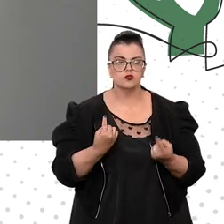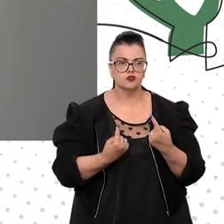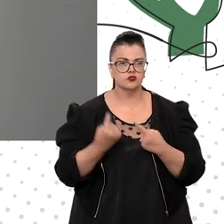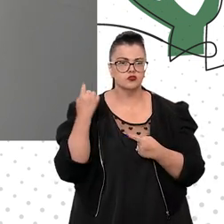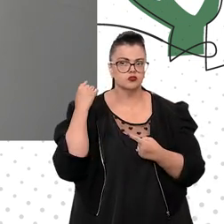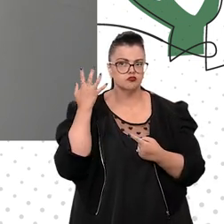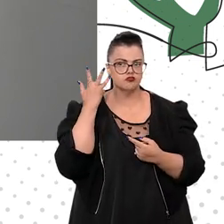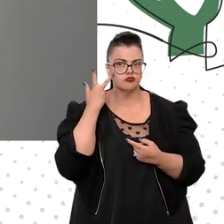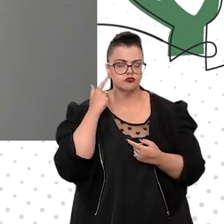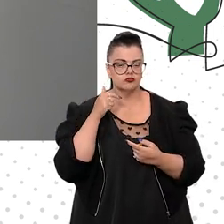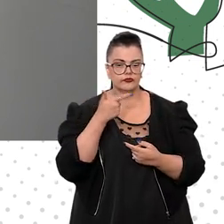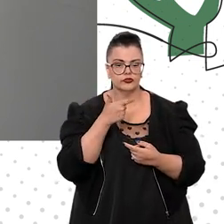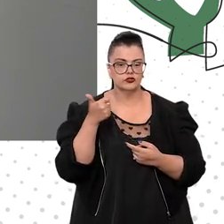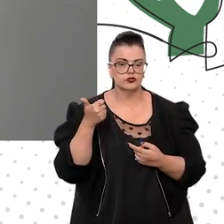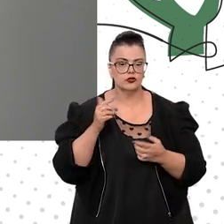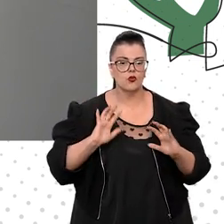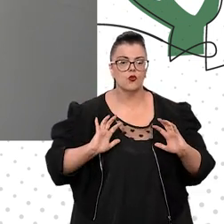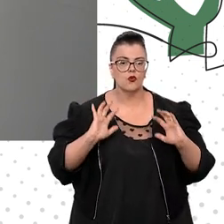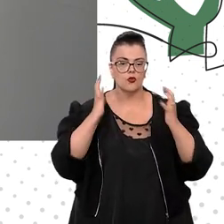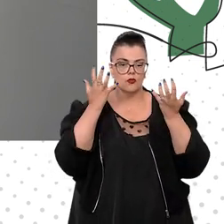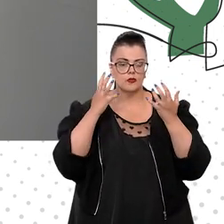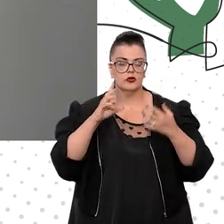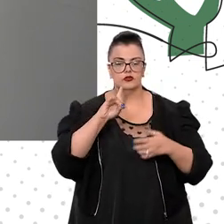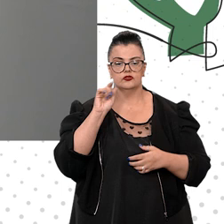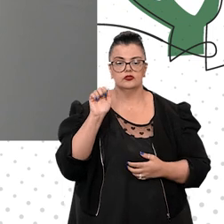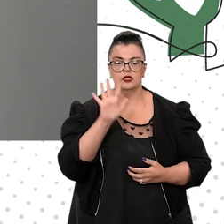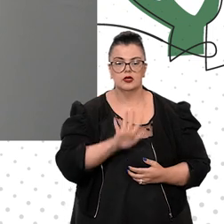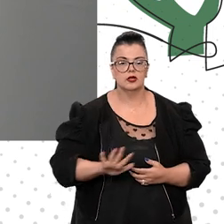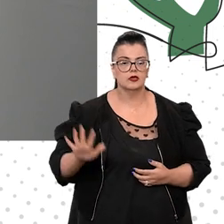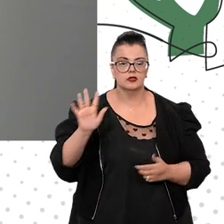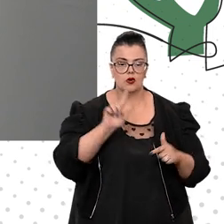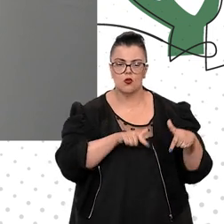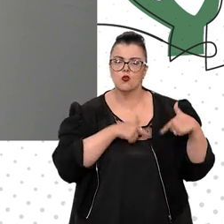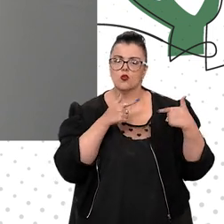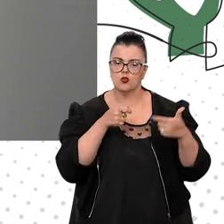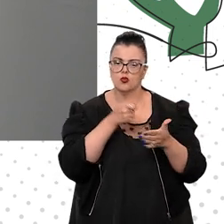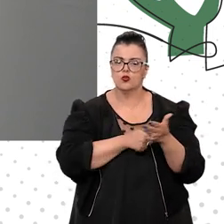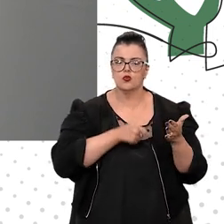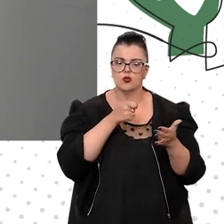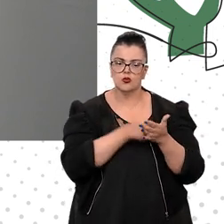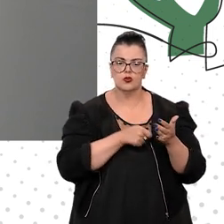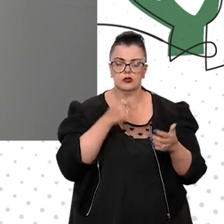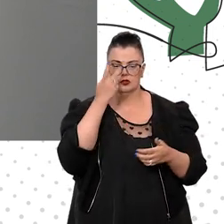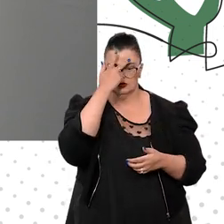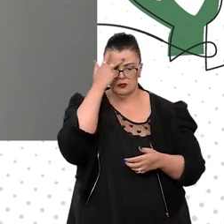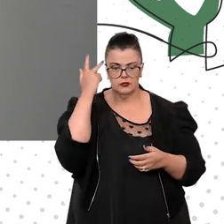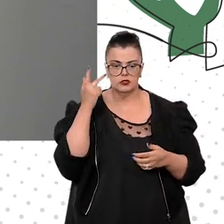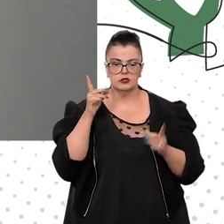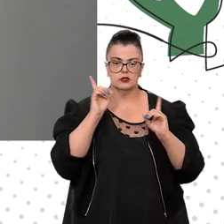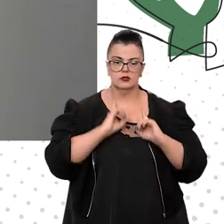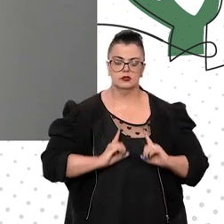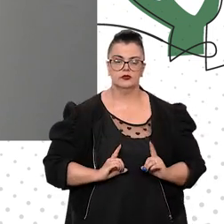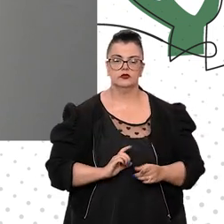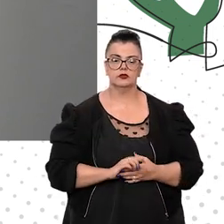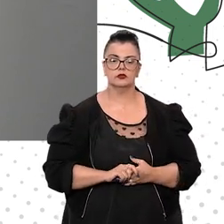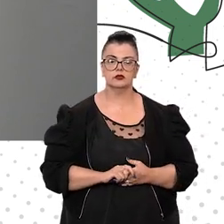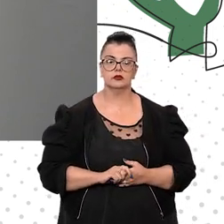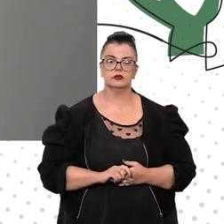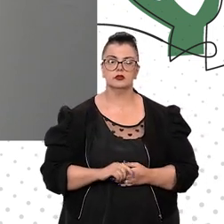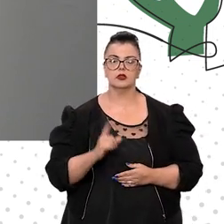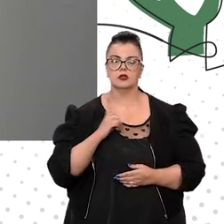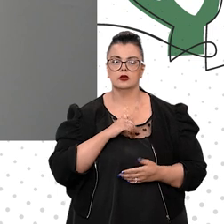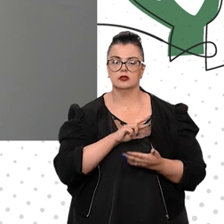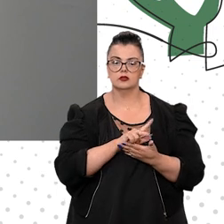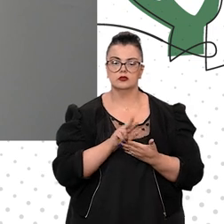21, comemoramos o Dia Nacional da Luta das Pessoas com Deficiência. Então, são muitas